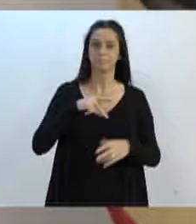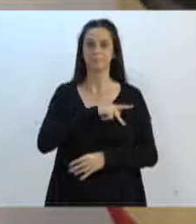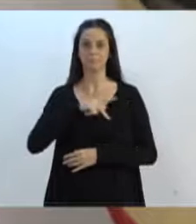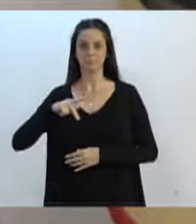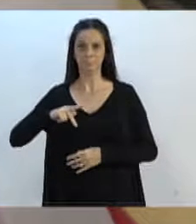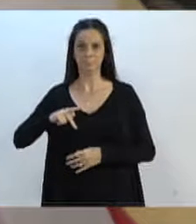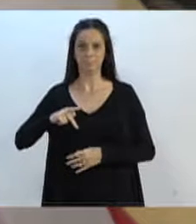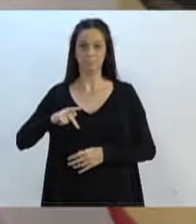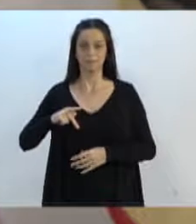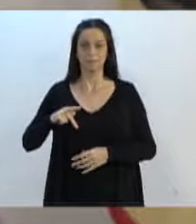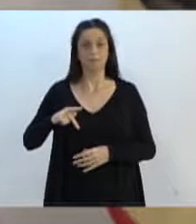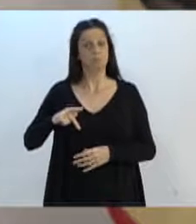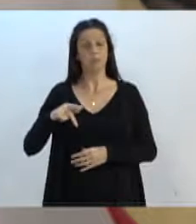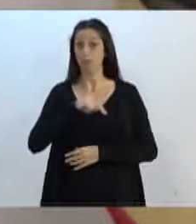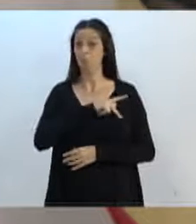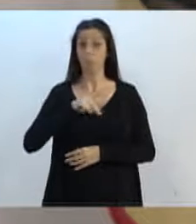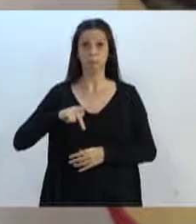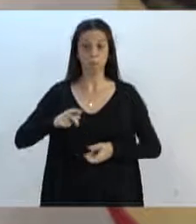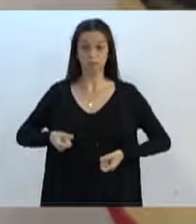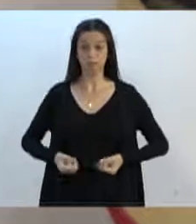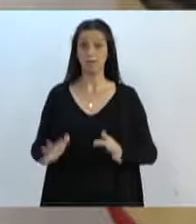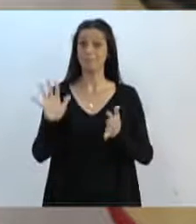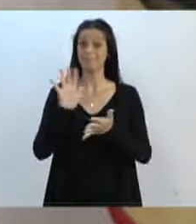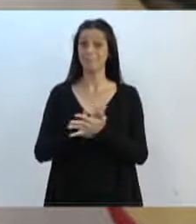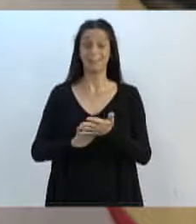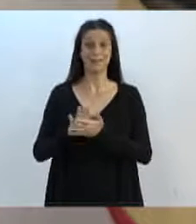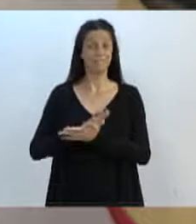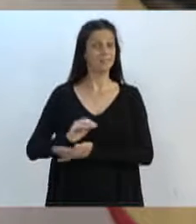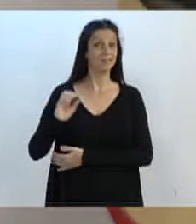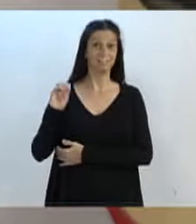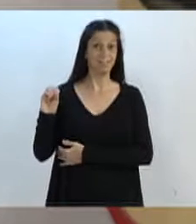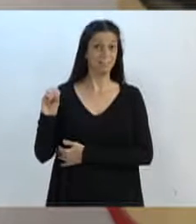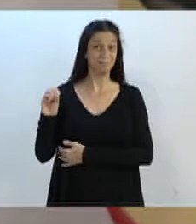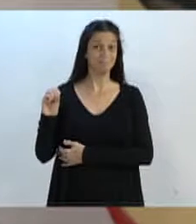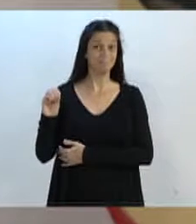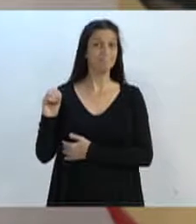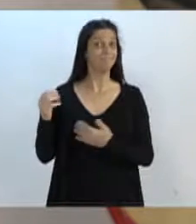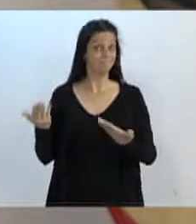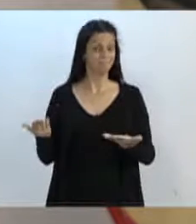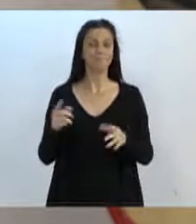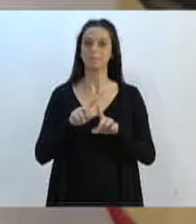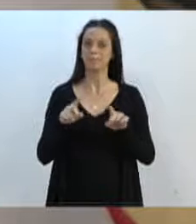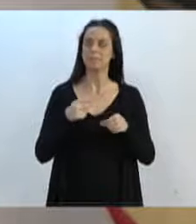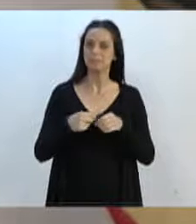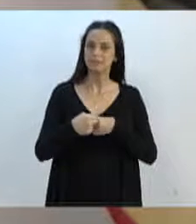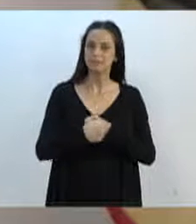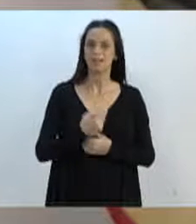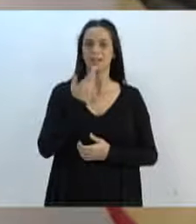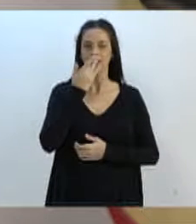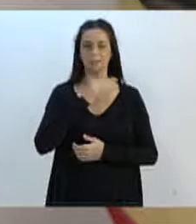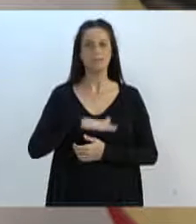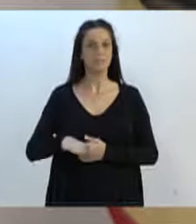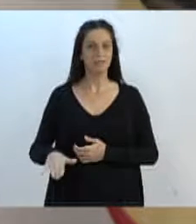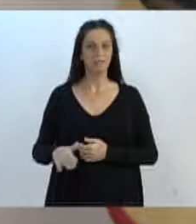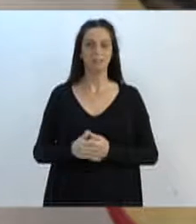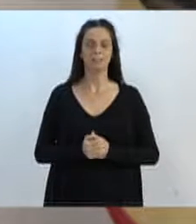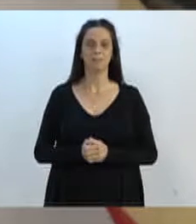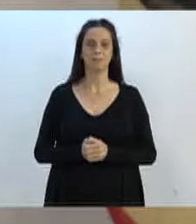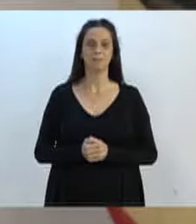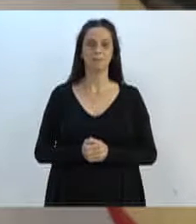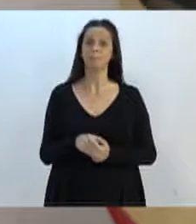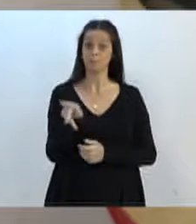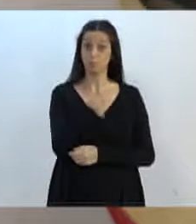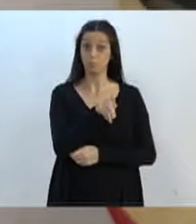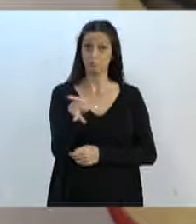O público não vai gastar nenhum real com isso. mas a nossa cidade, as nossas crianças, os